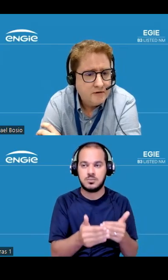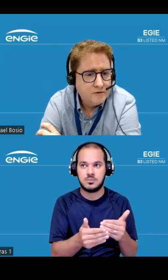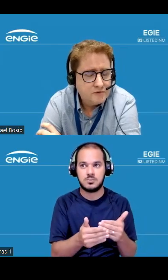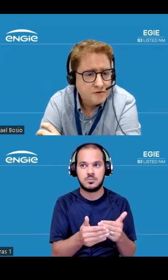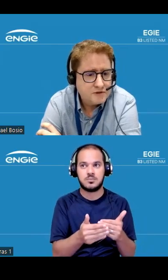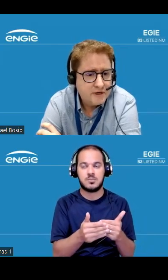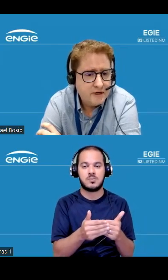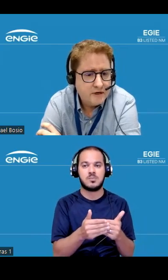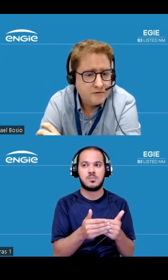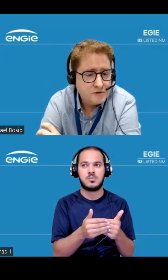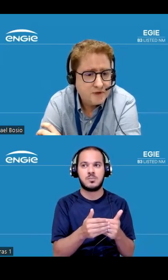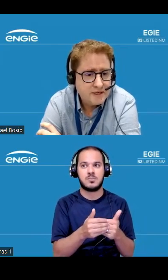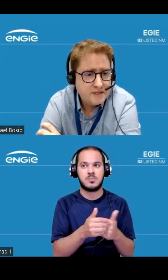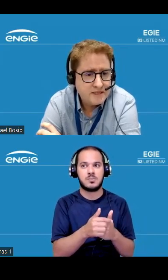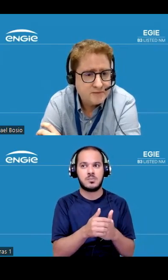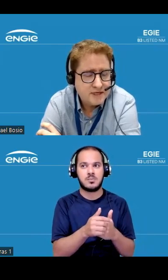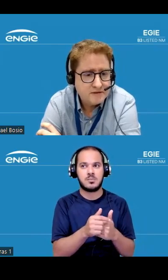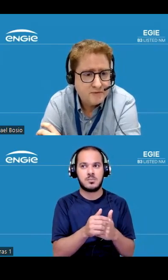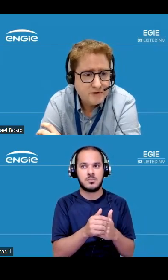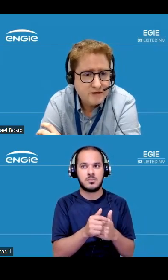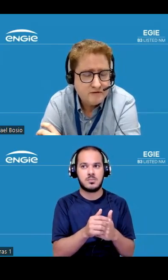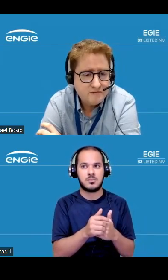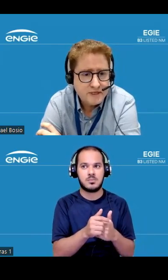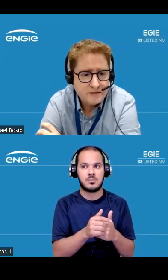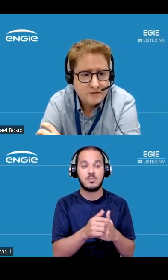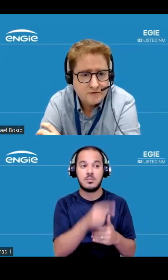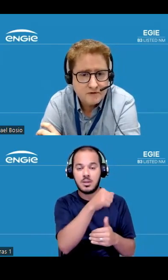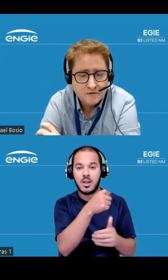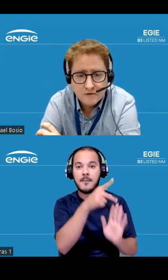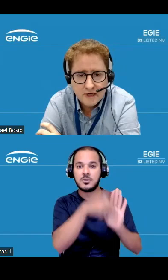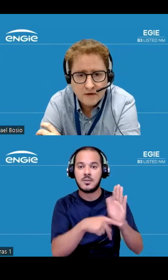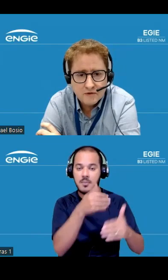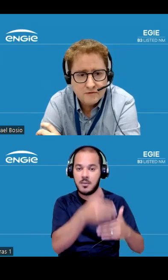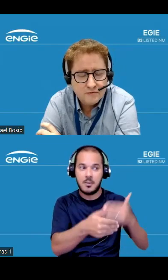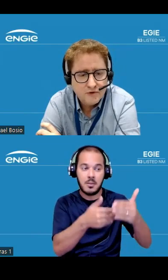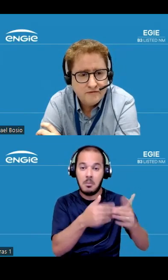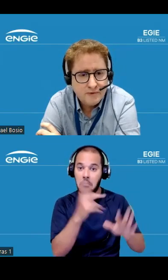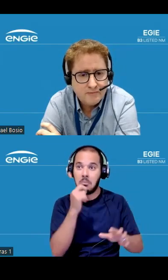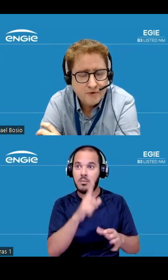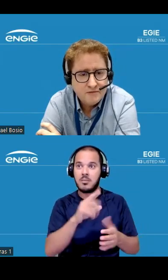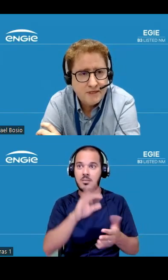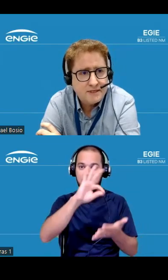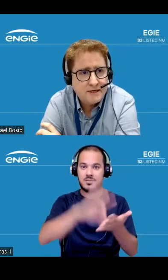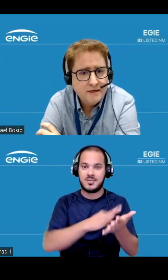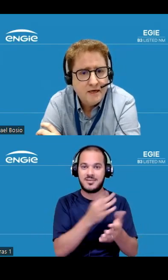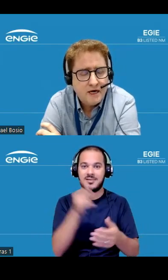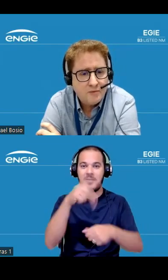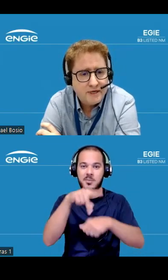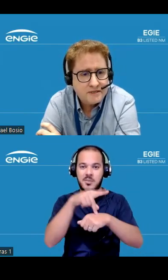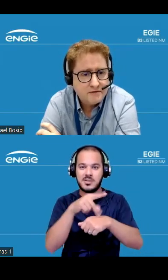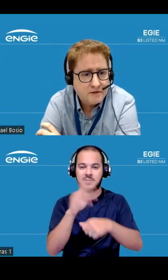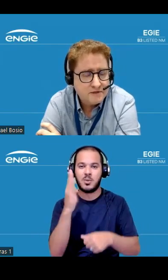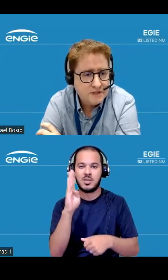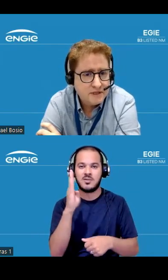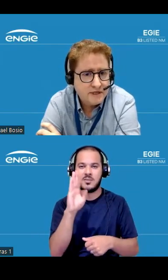dos potenciais upsides do projeto que foi a assinatura do acordo com Bolívia para possibilitar a